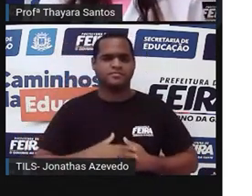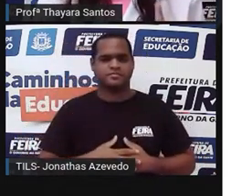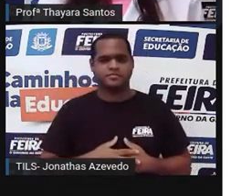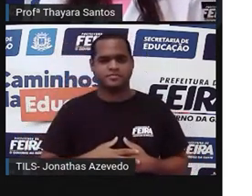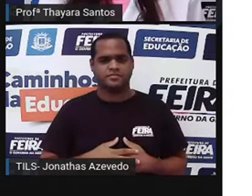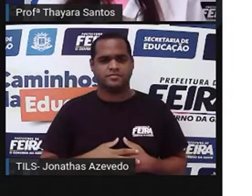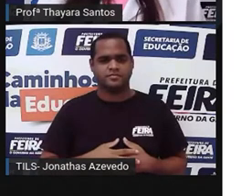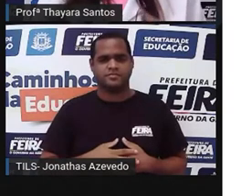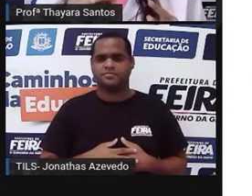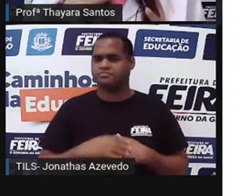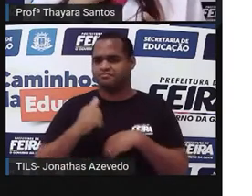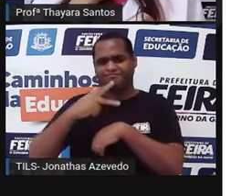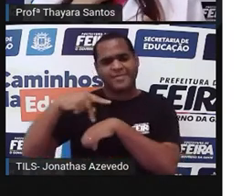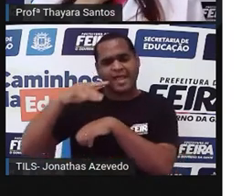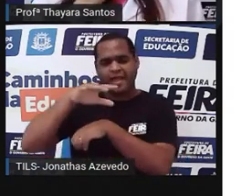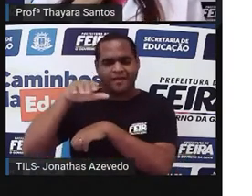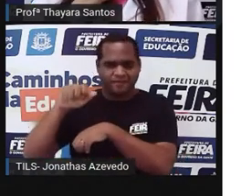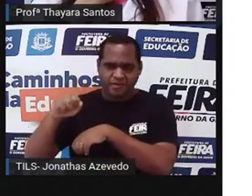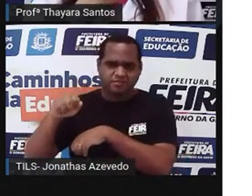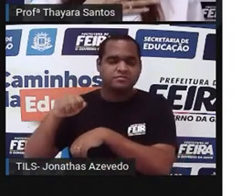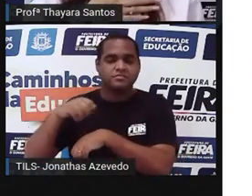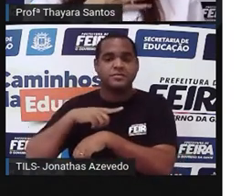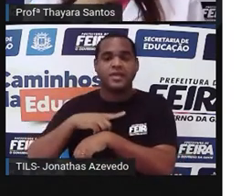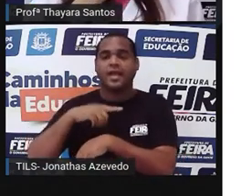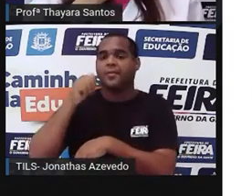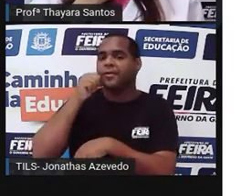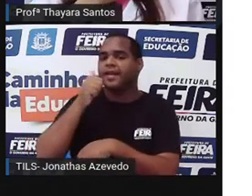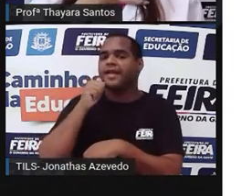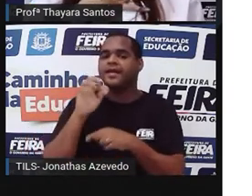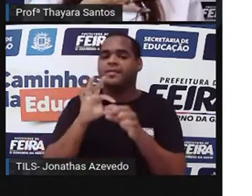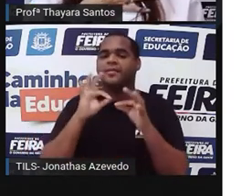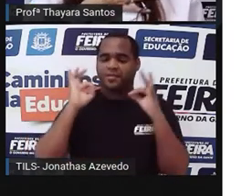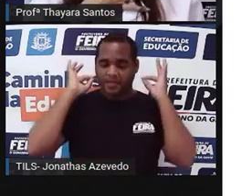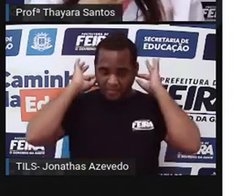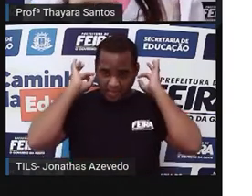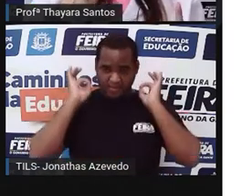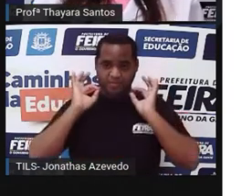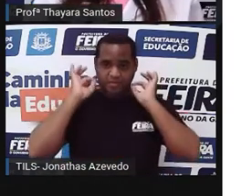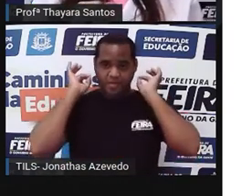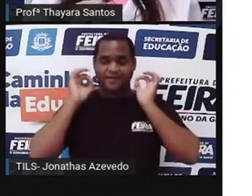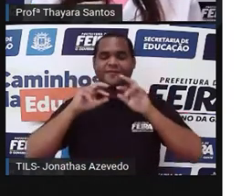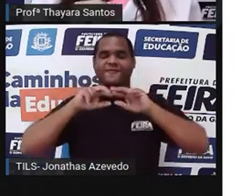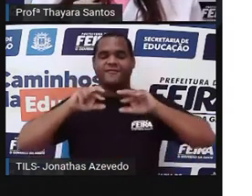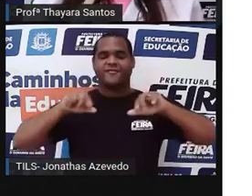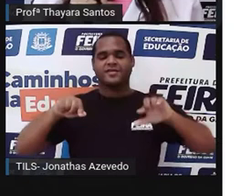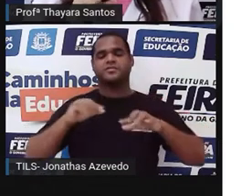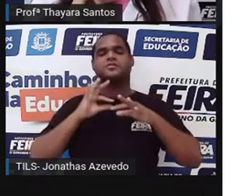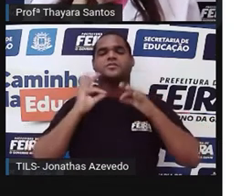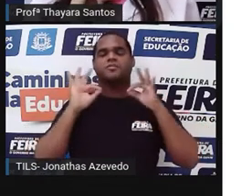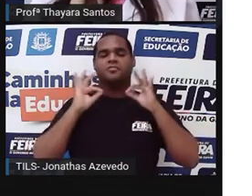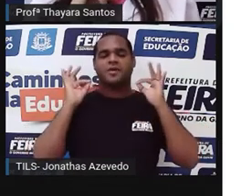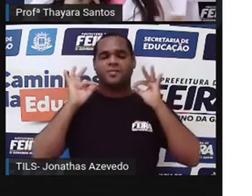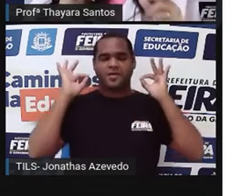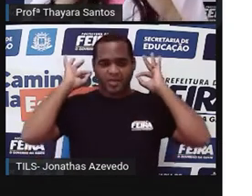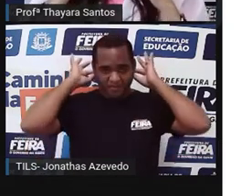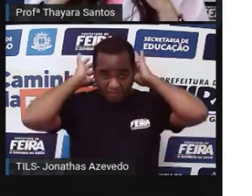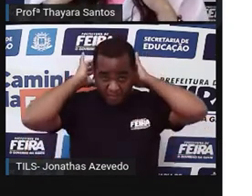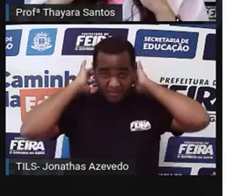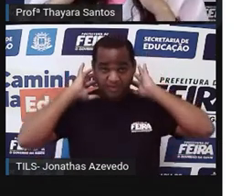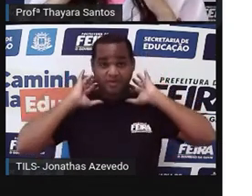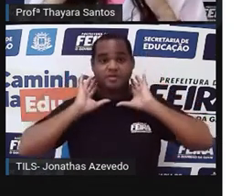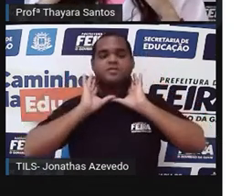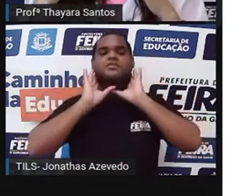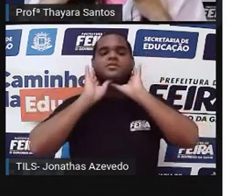se é asiática ou se é africana, que as mulheres usam vários colares aqui no pescoço. E se vocês pesquisarem aí na internet,